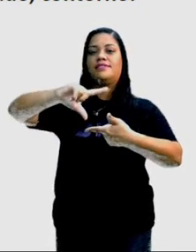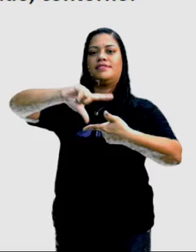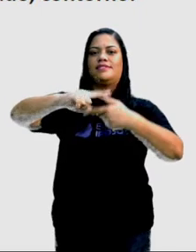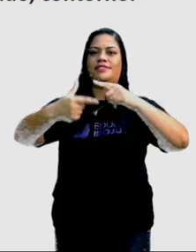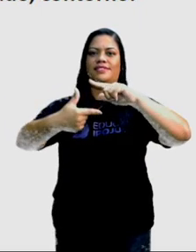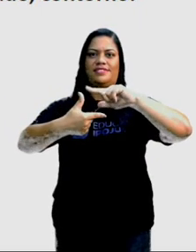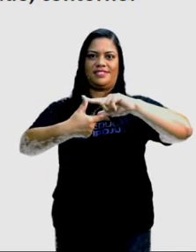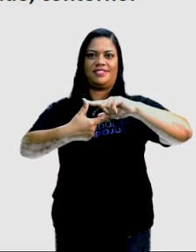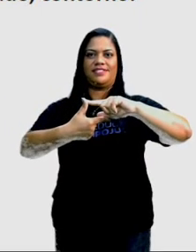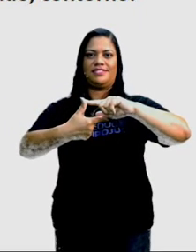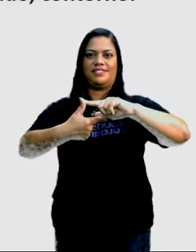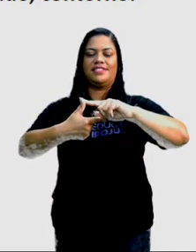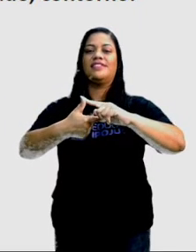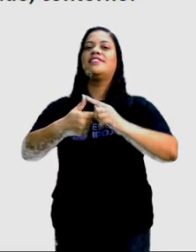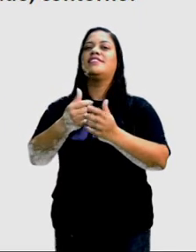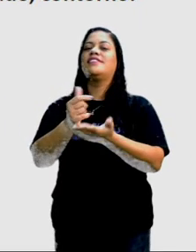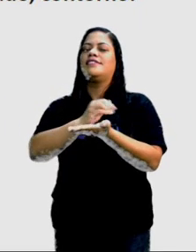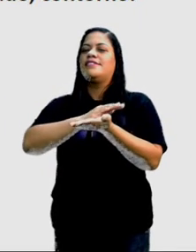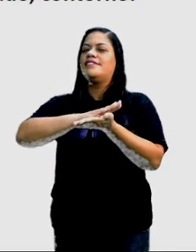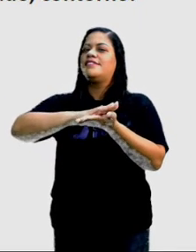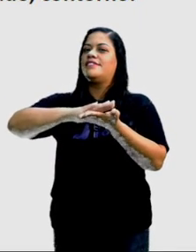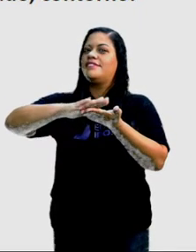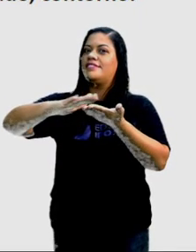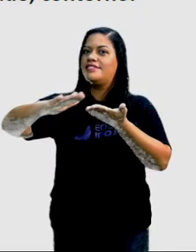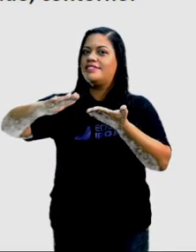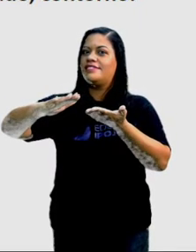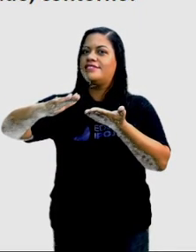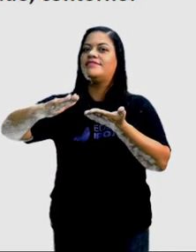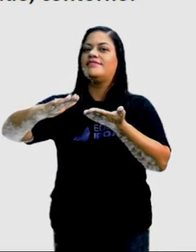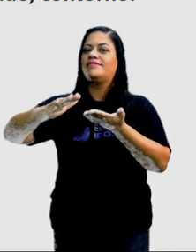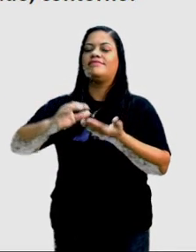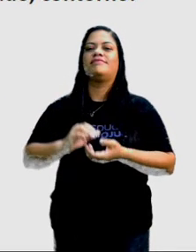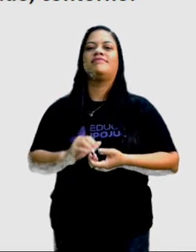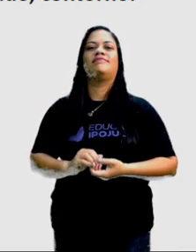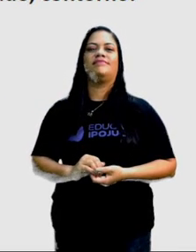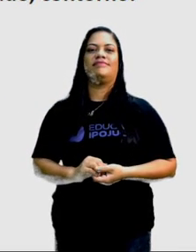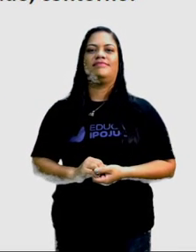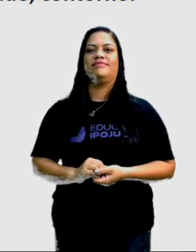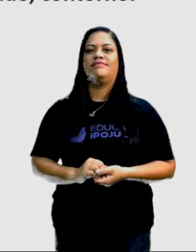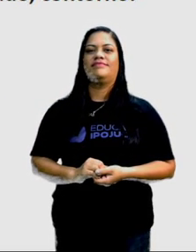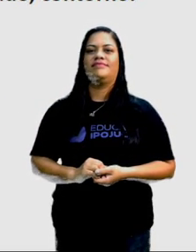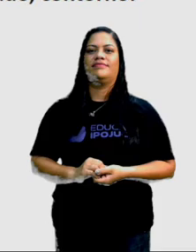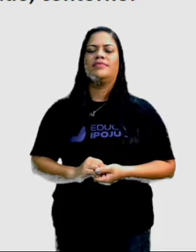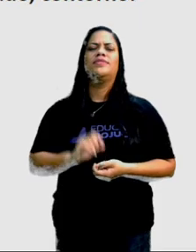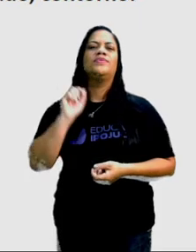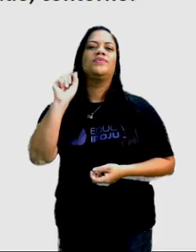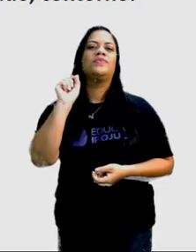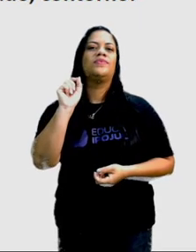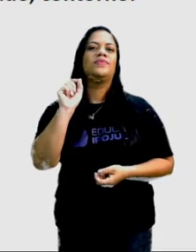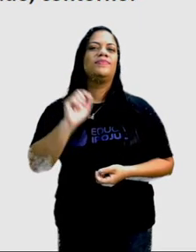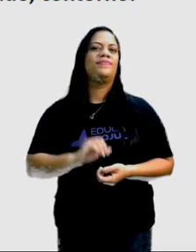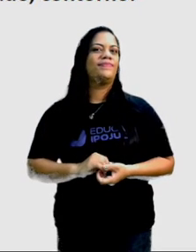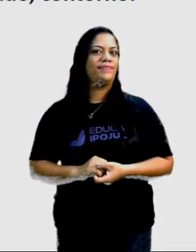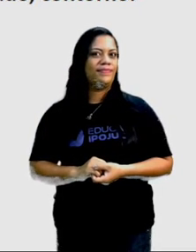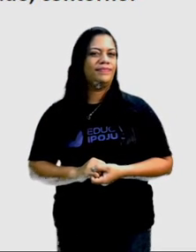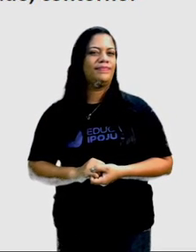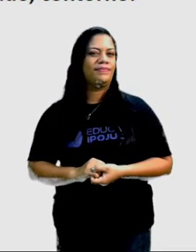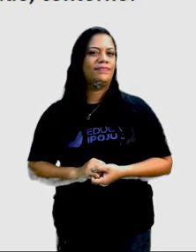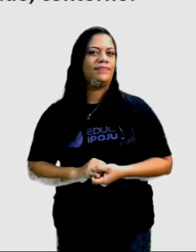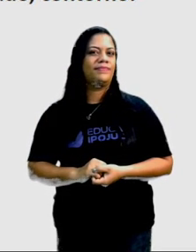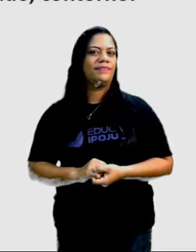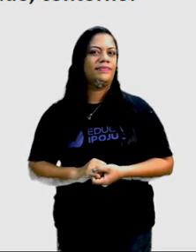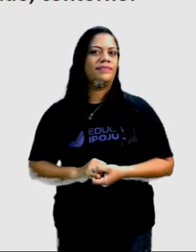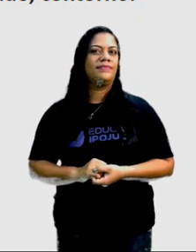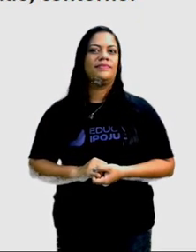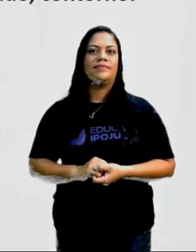figuras geométricas planas. Olha! O será isso, né? É,